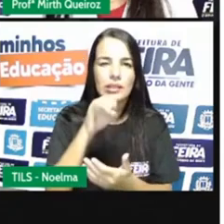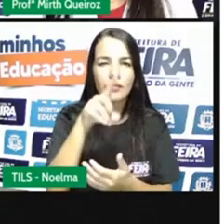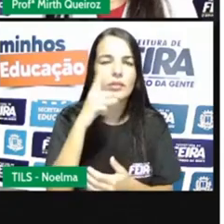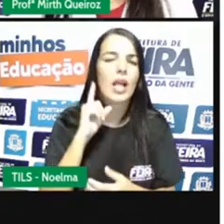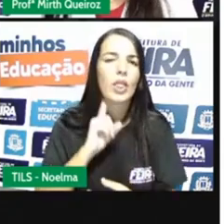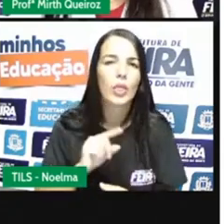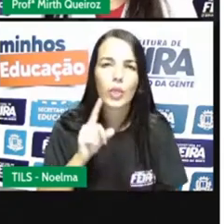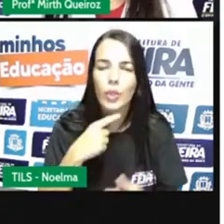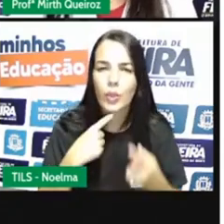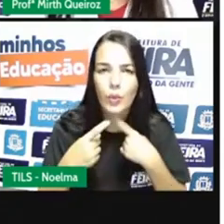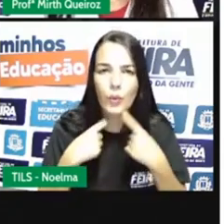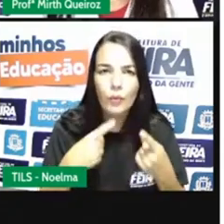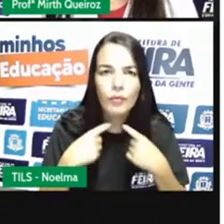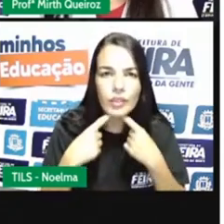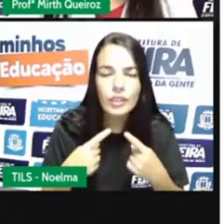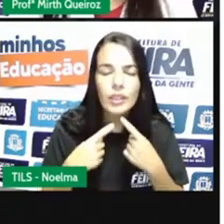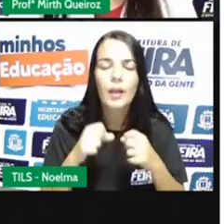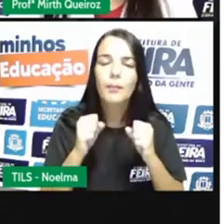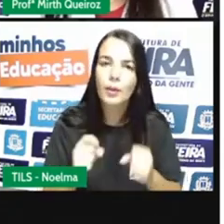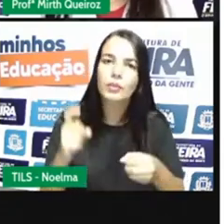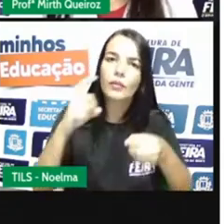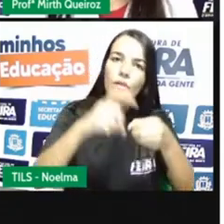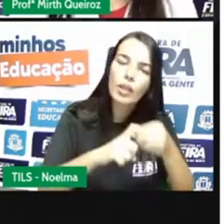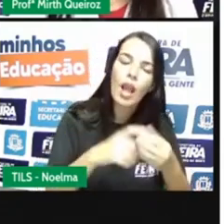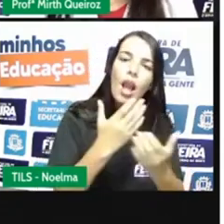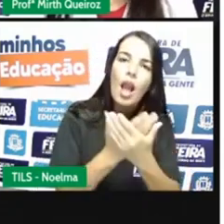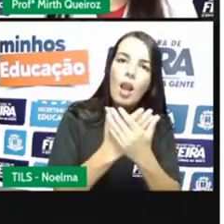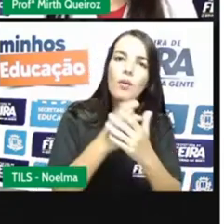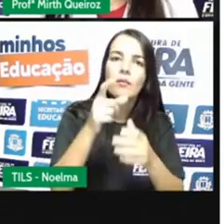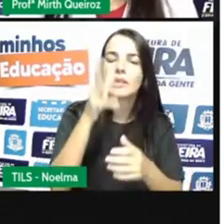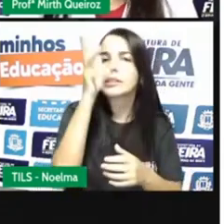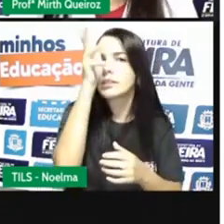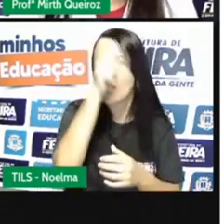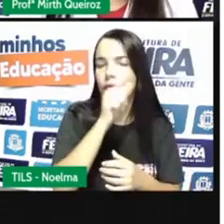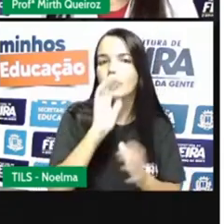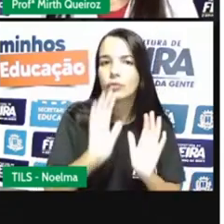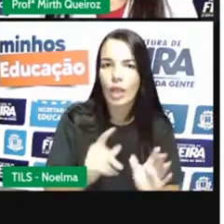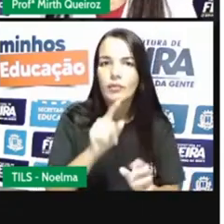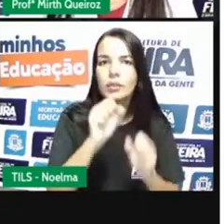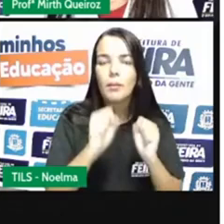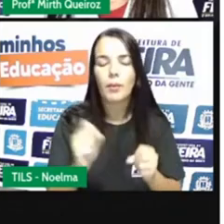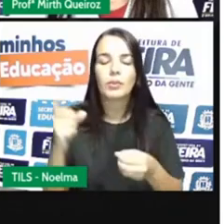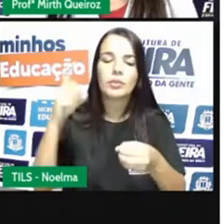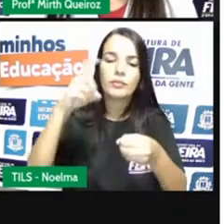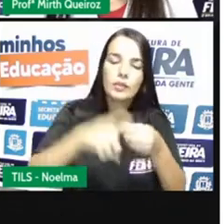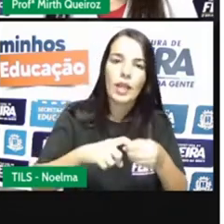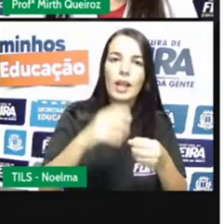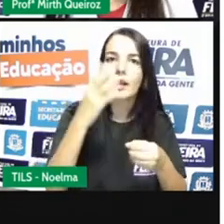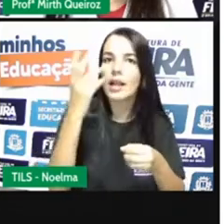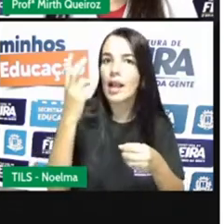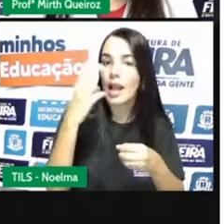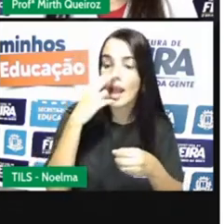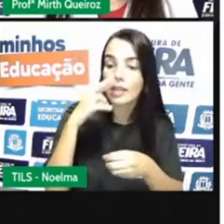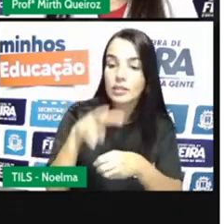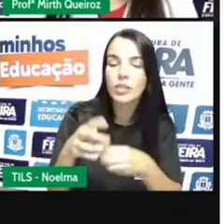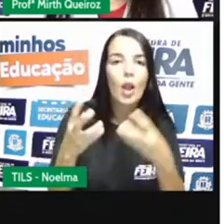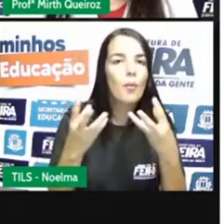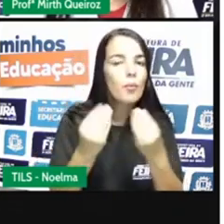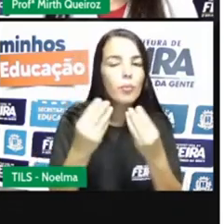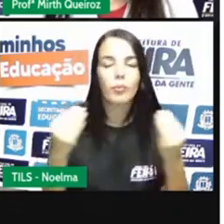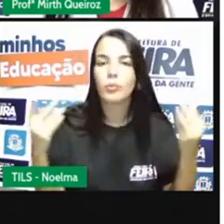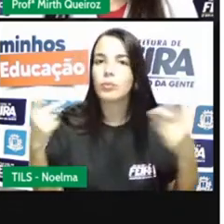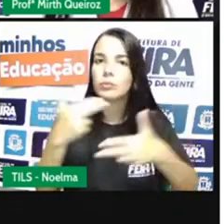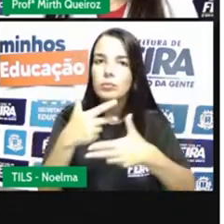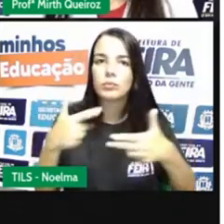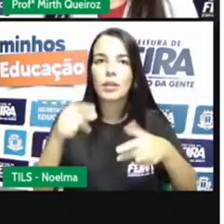dúvida ao realizar a atividade volte a aula a aula vai estar salva aí para vocês então pode voltar e assistir quantas vezes forem necessárias para que